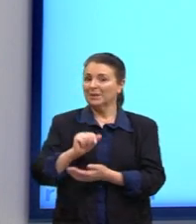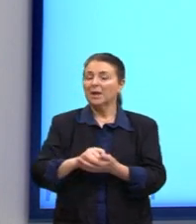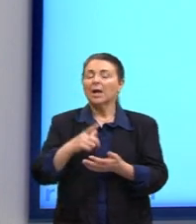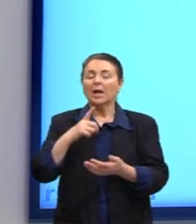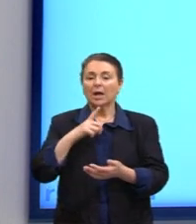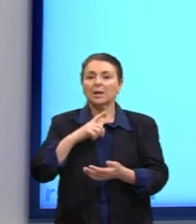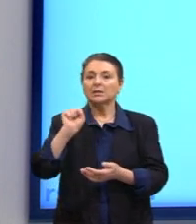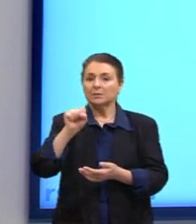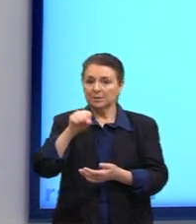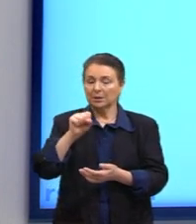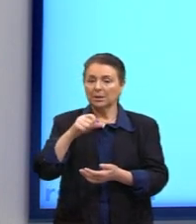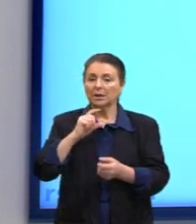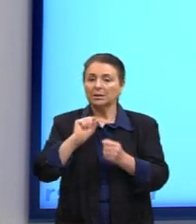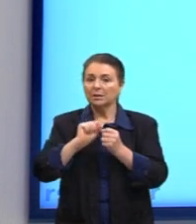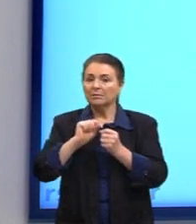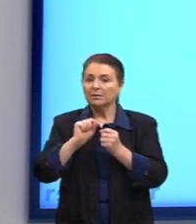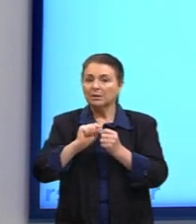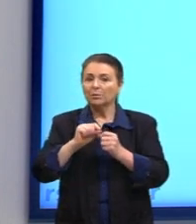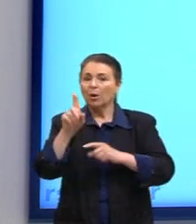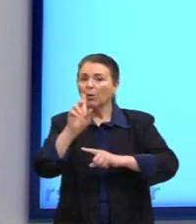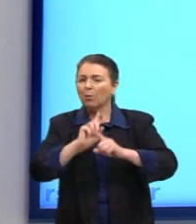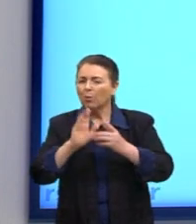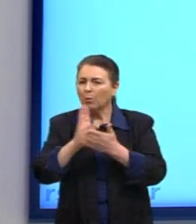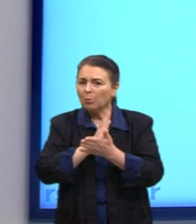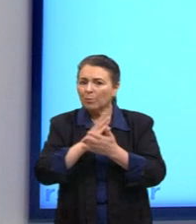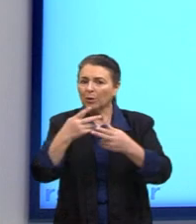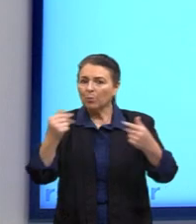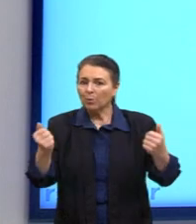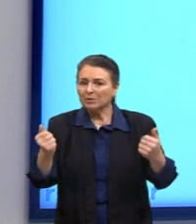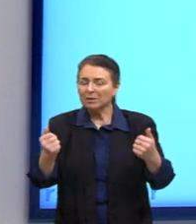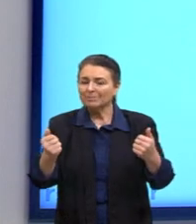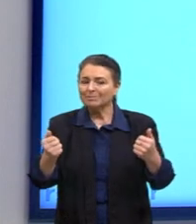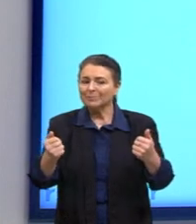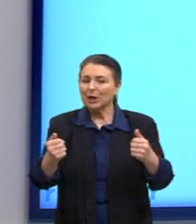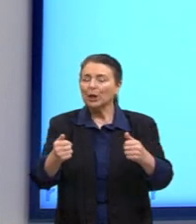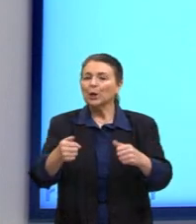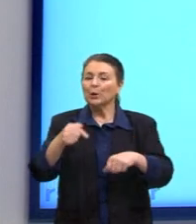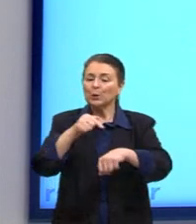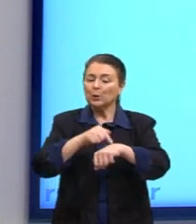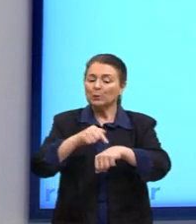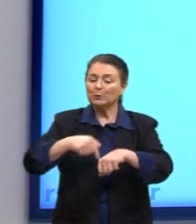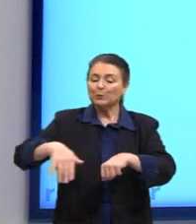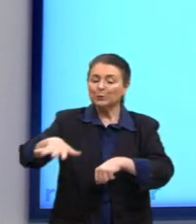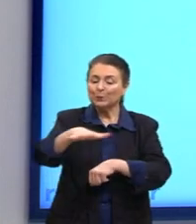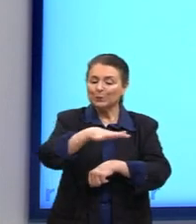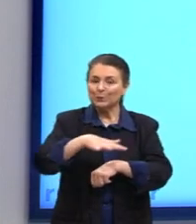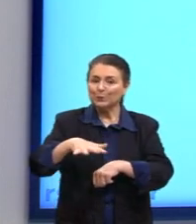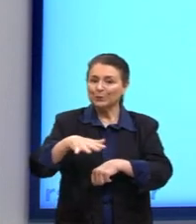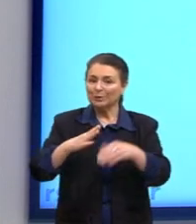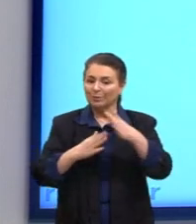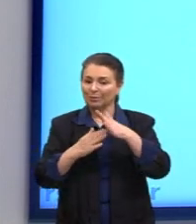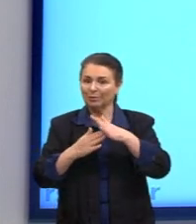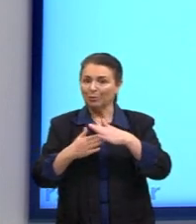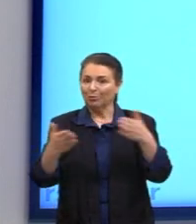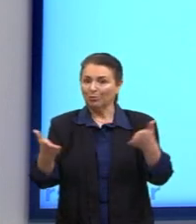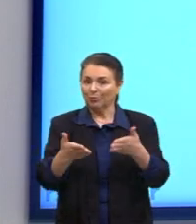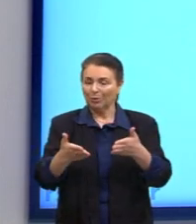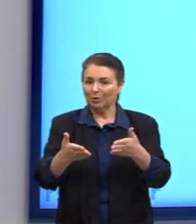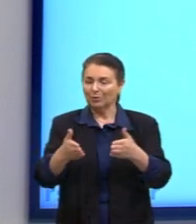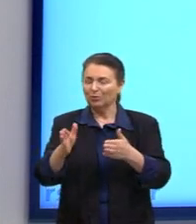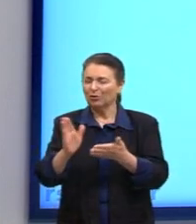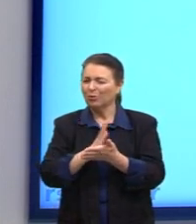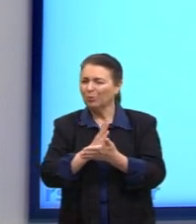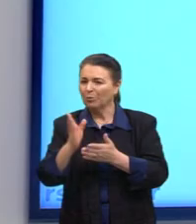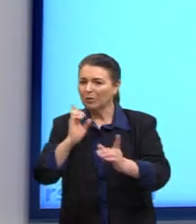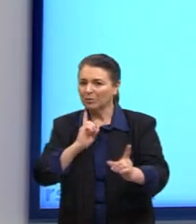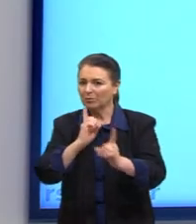está a serviço de um momento histórico, enfim, ela está a serviço de alguma descoberta. Por exemplo, de que forma